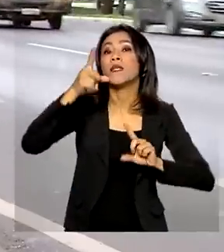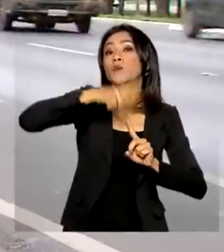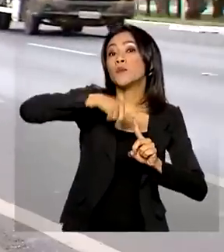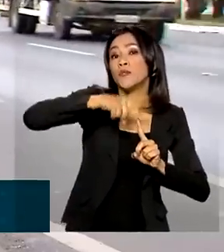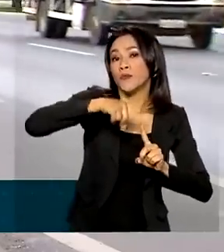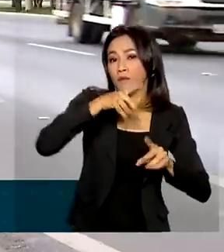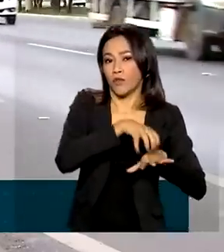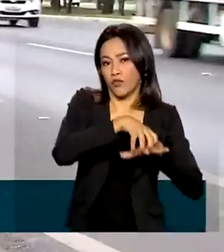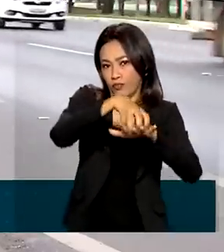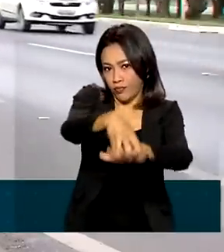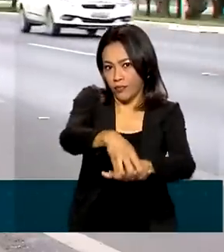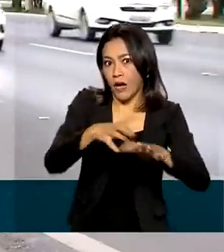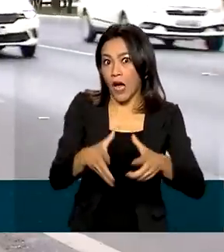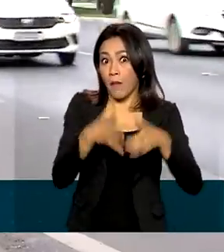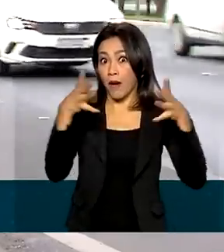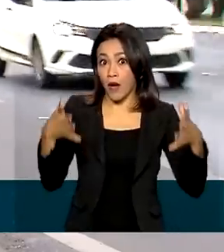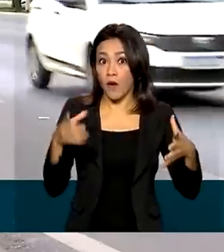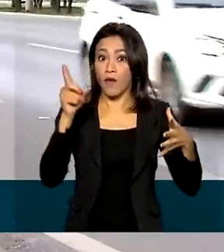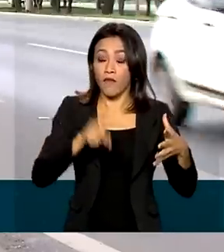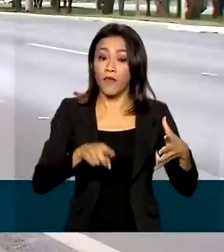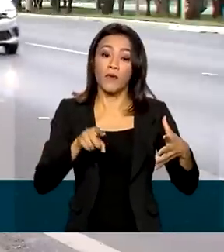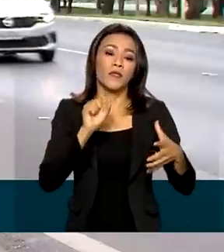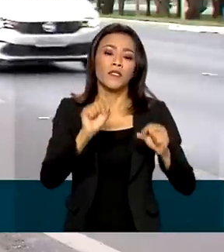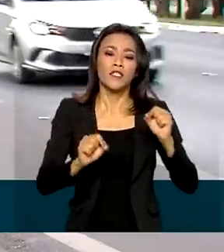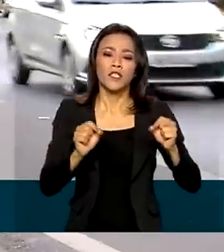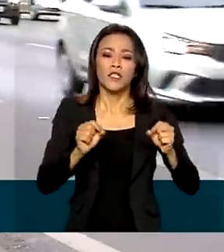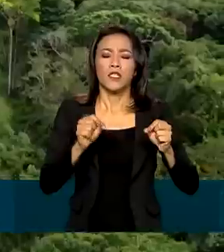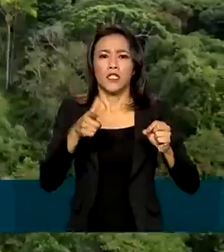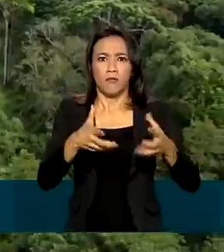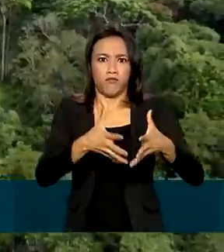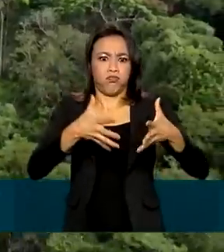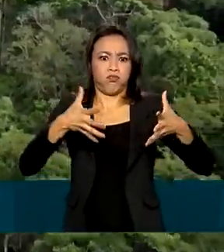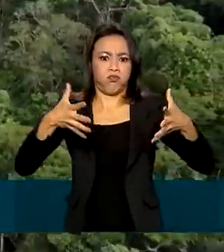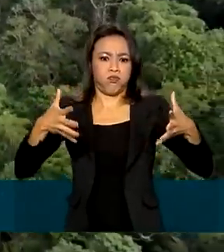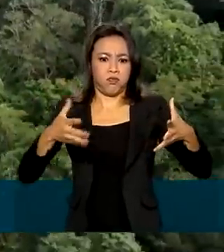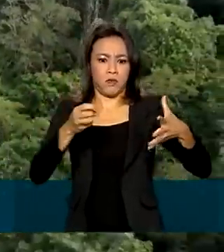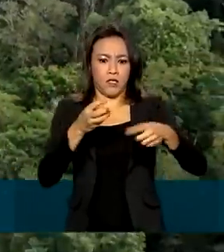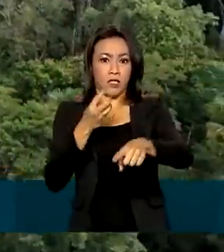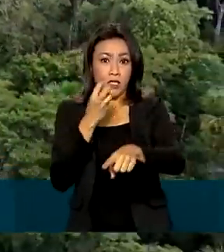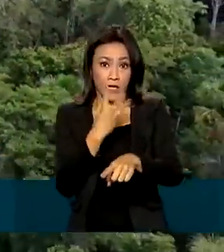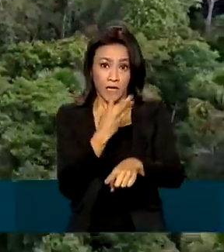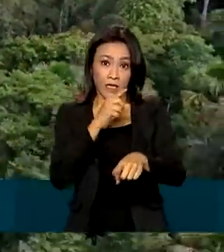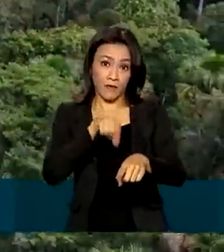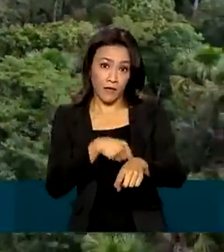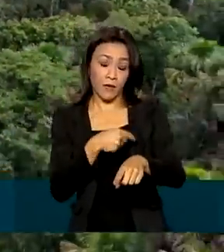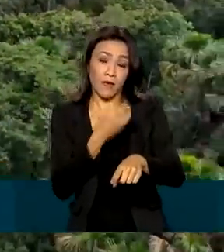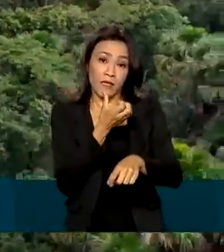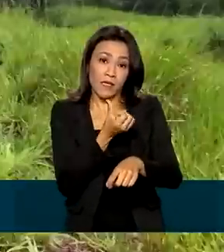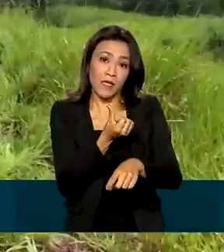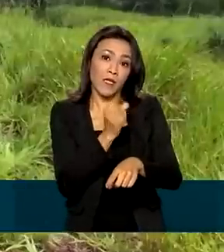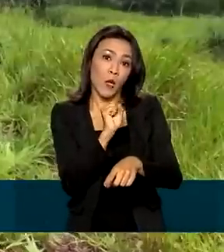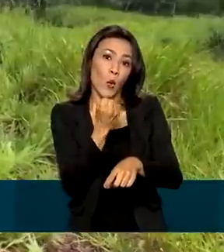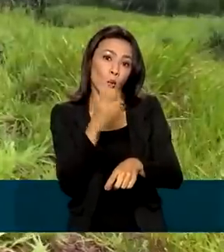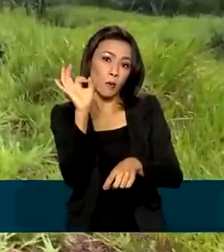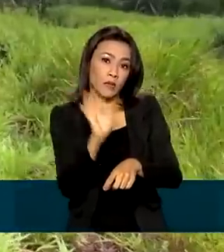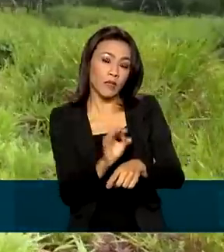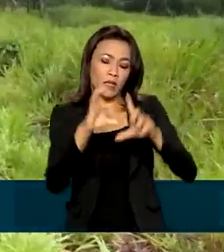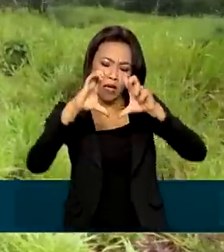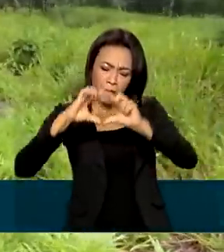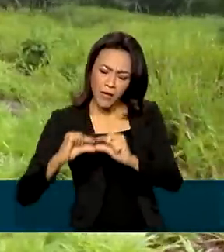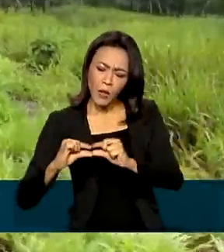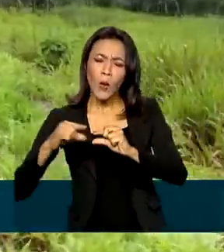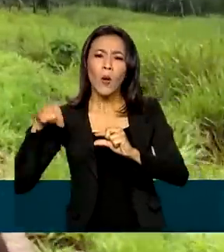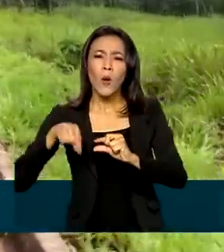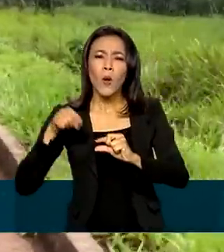Olha só, a maior foi no frete de veículos de carga de alto desempenho de 3,68% e a menor queda no